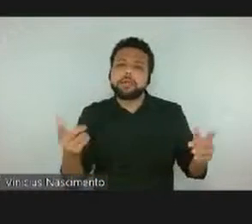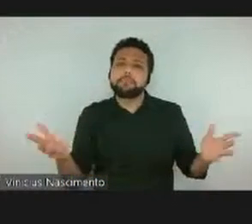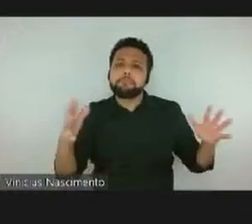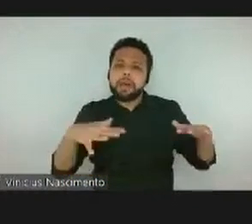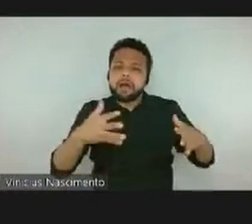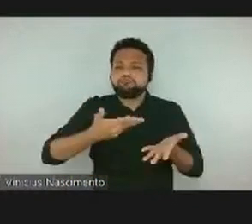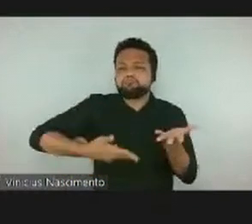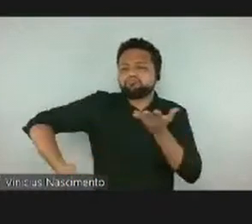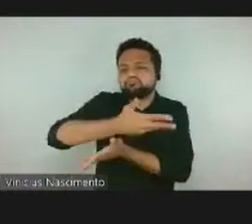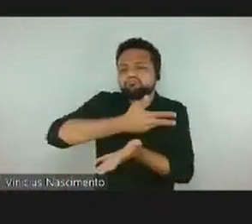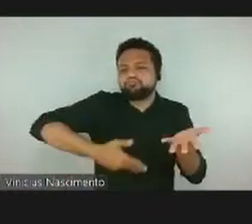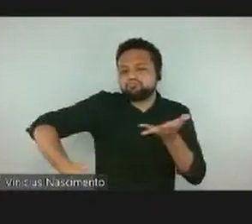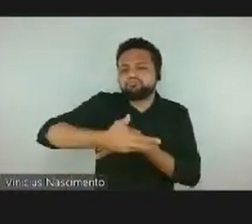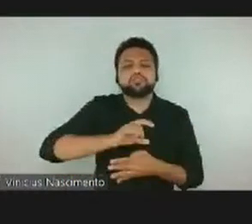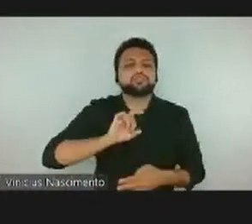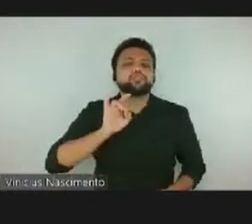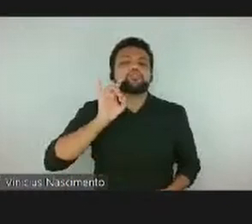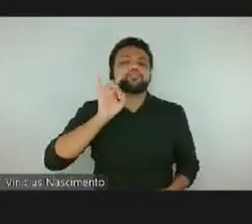a gente possa não